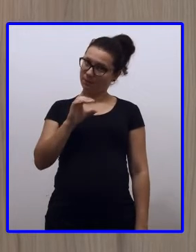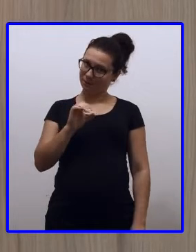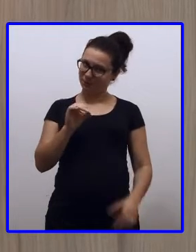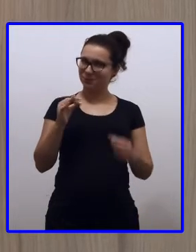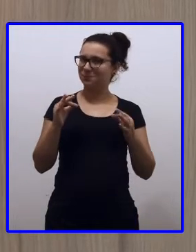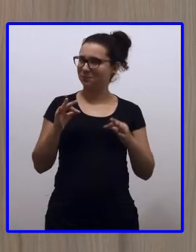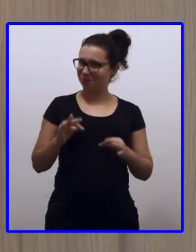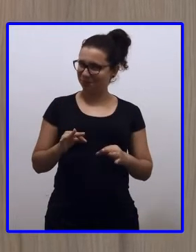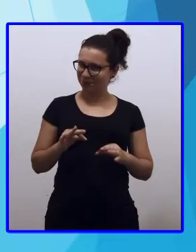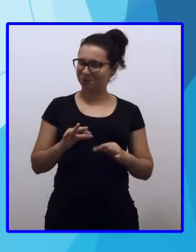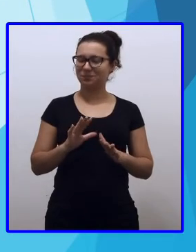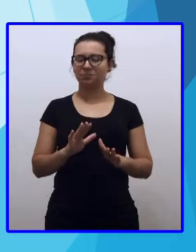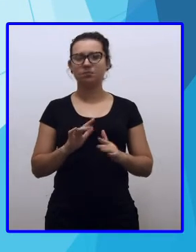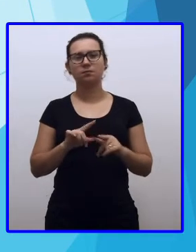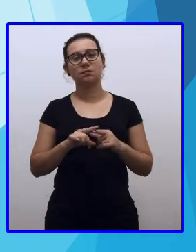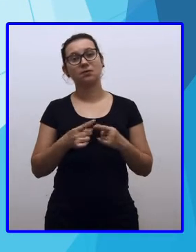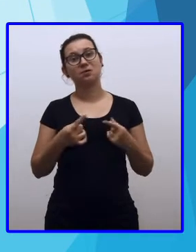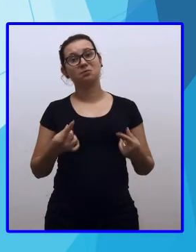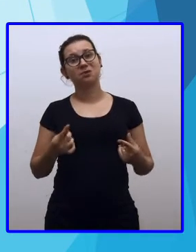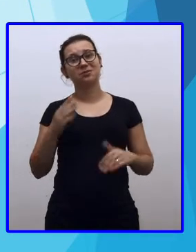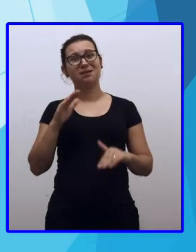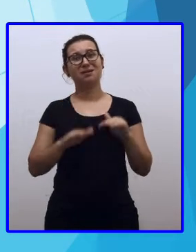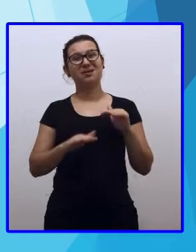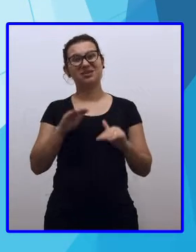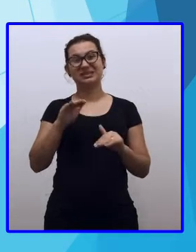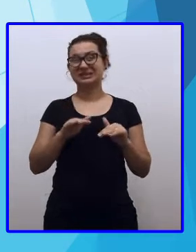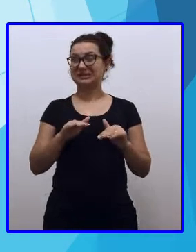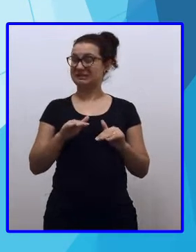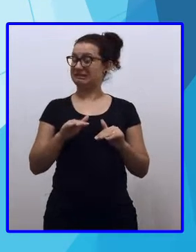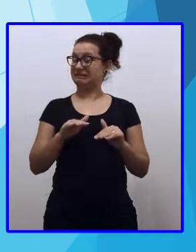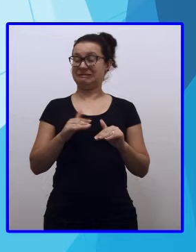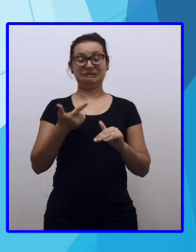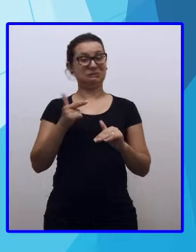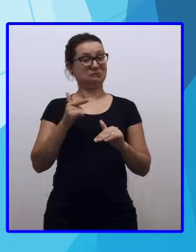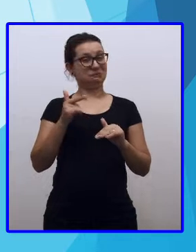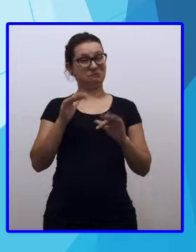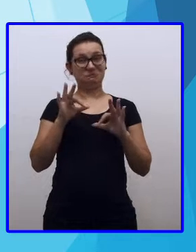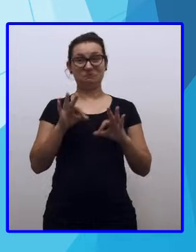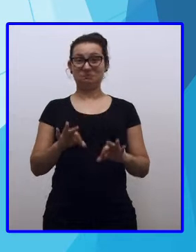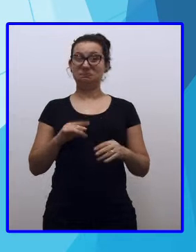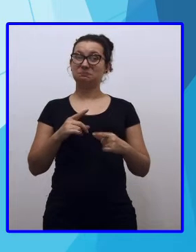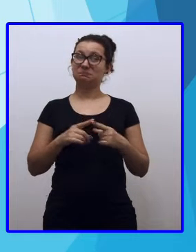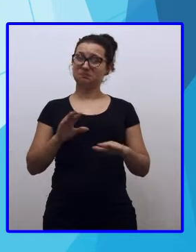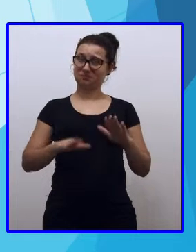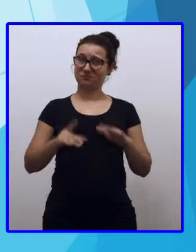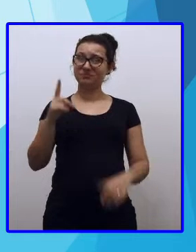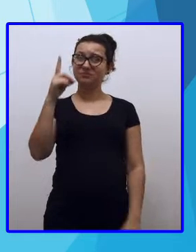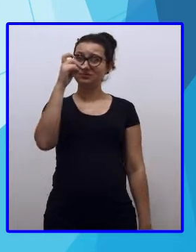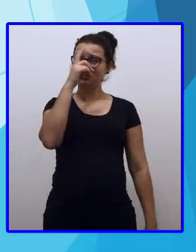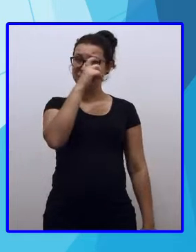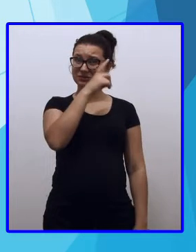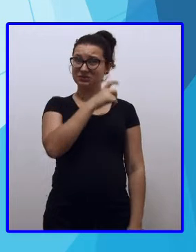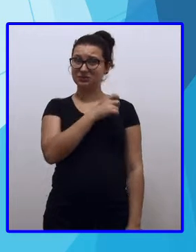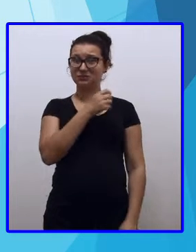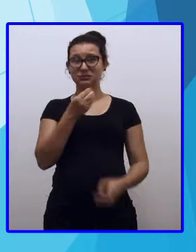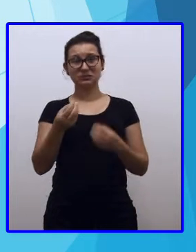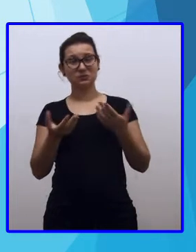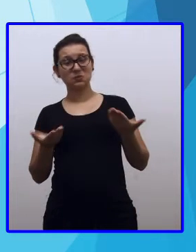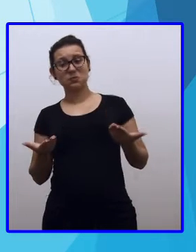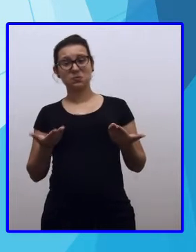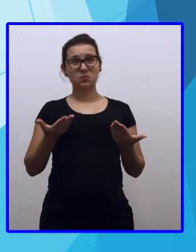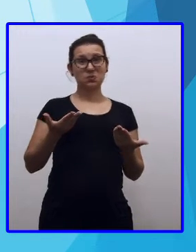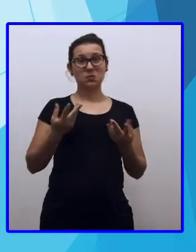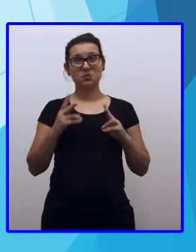mas nem sempre esse sistema dava certo, pois muitas vezes era difícil ter a noção do real valor da